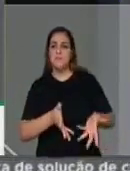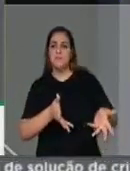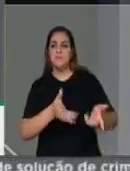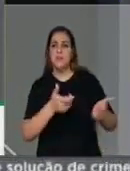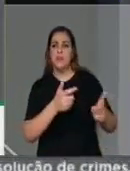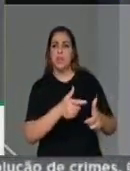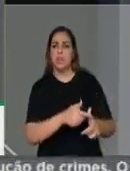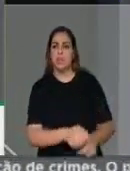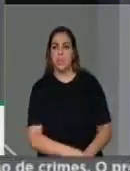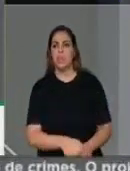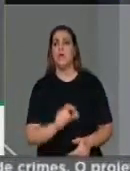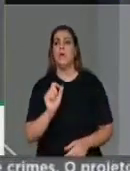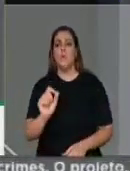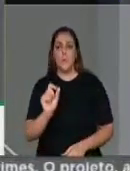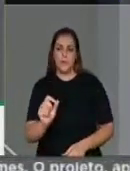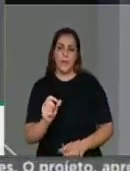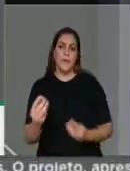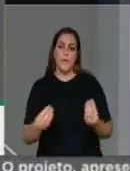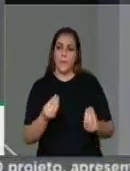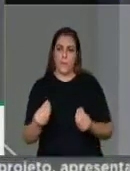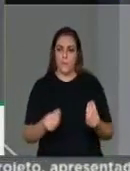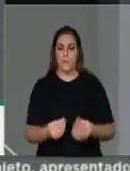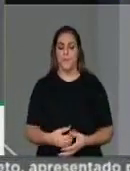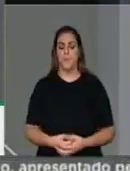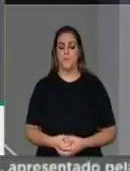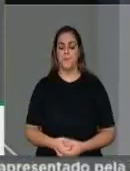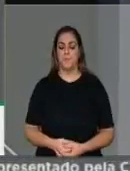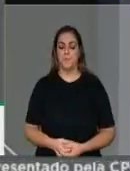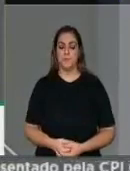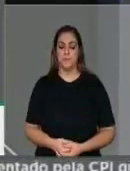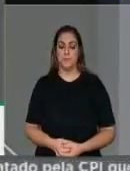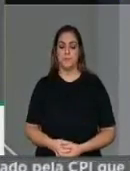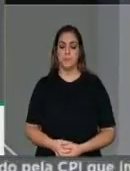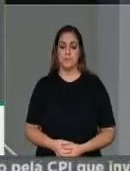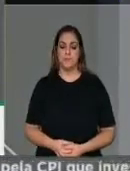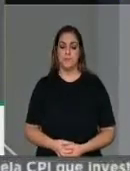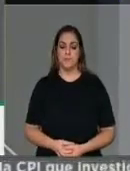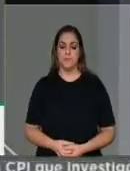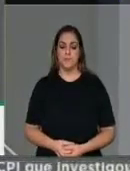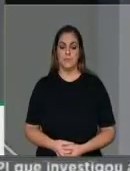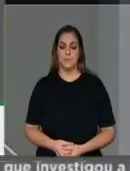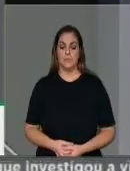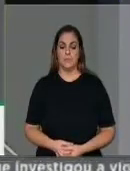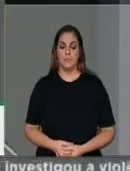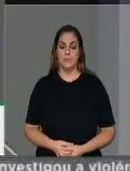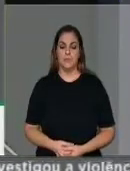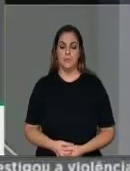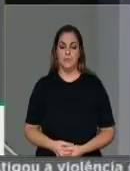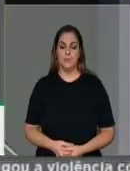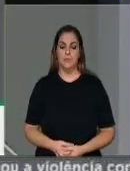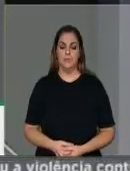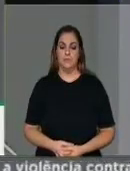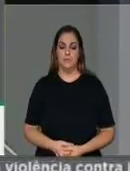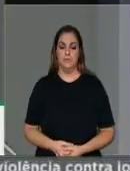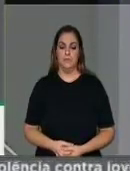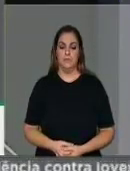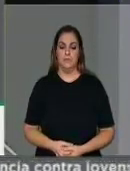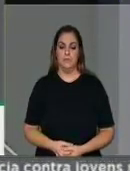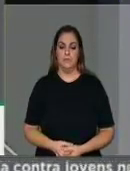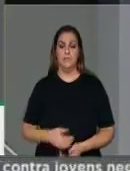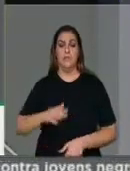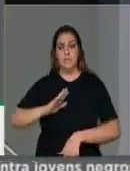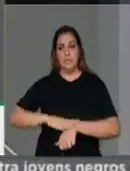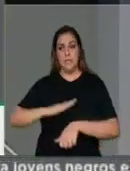que é a composição de uma alternativa onde o tempo de